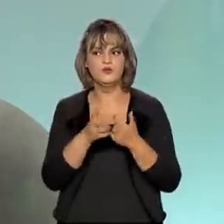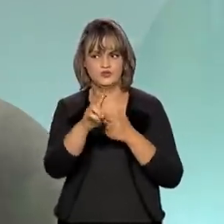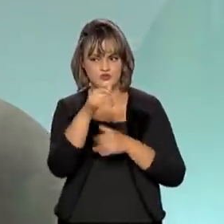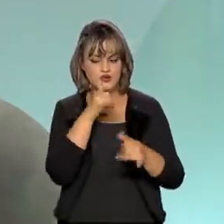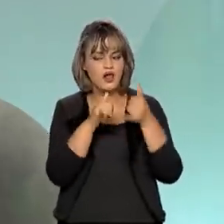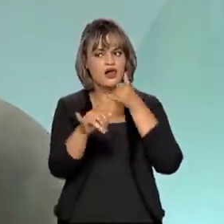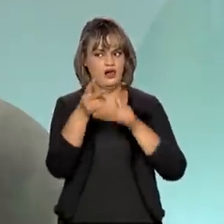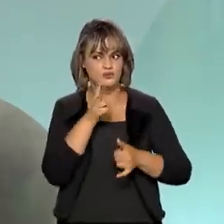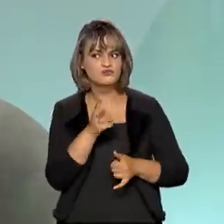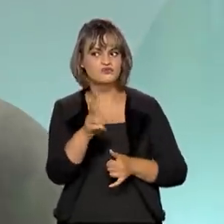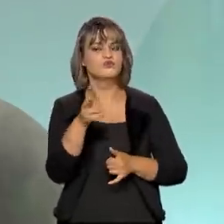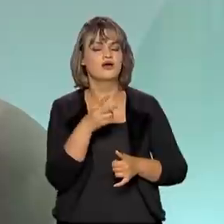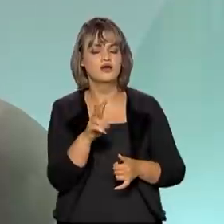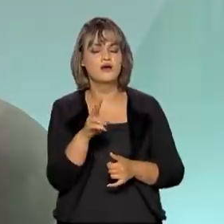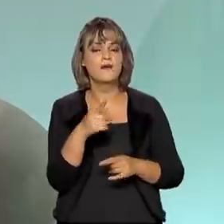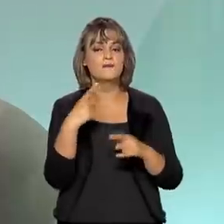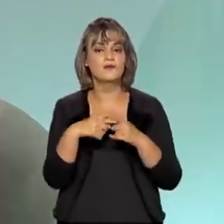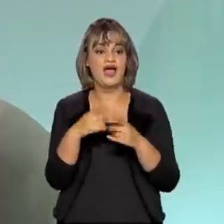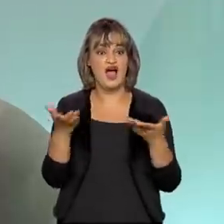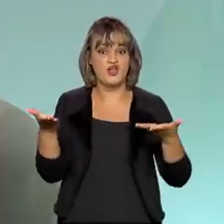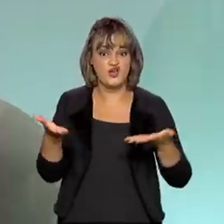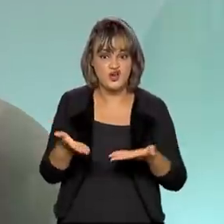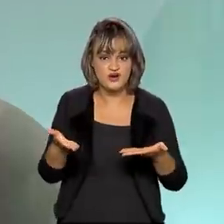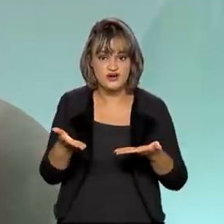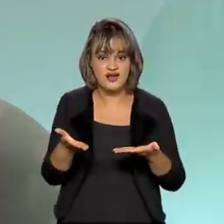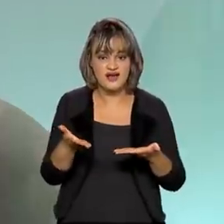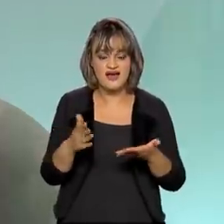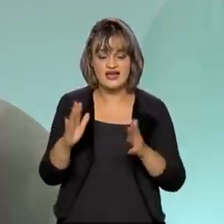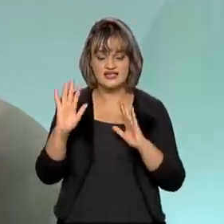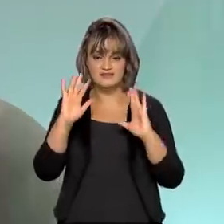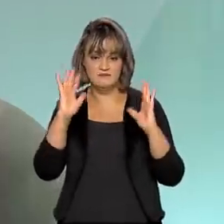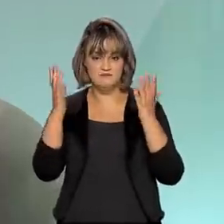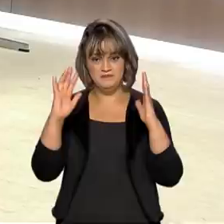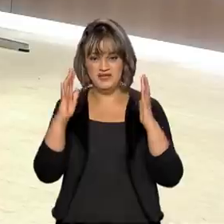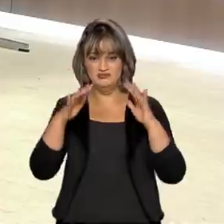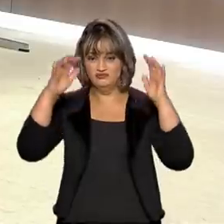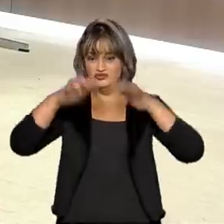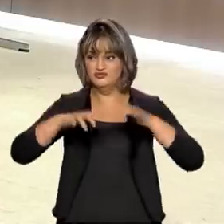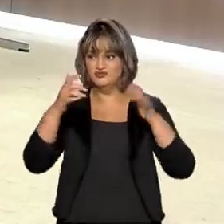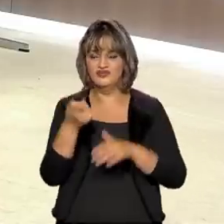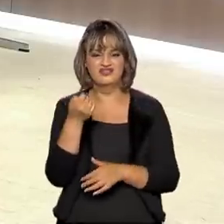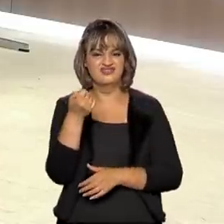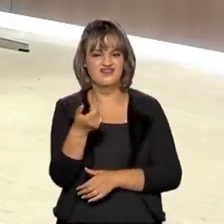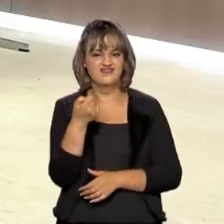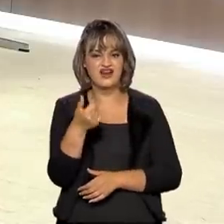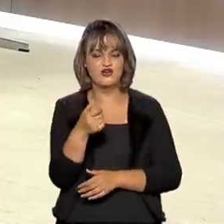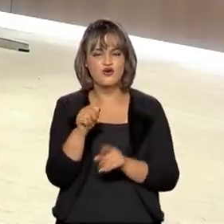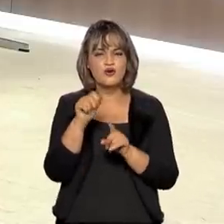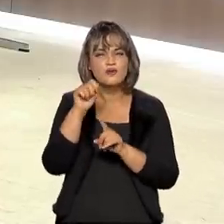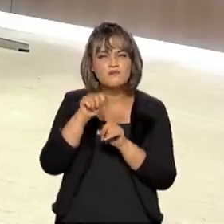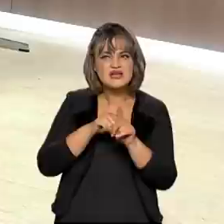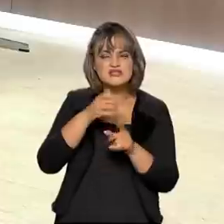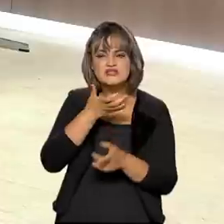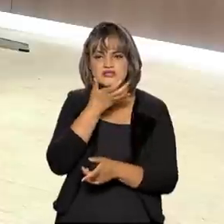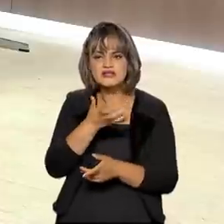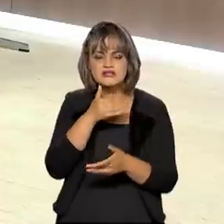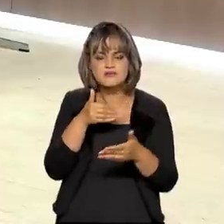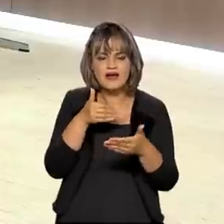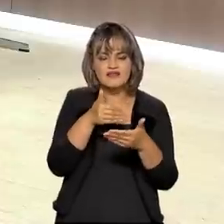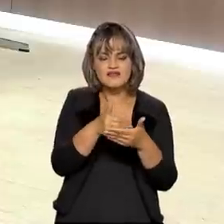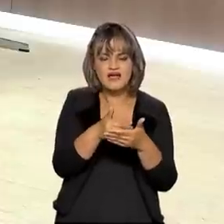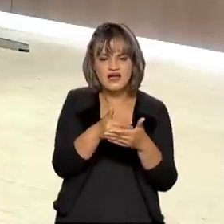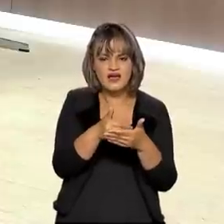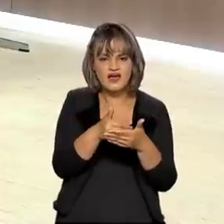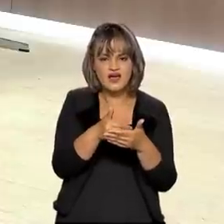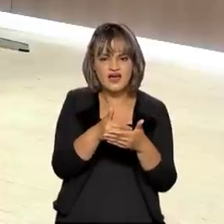acionamento termoelétrico. Por quê? Essa estação úmida, ela atrasou, ela começou ali no final de dezembro e ela foi mais curta. Ao